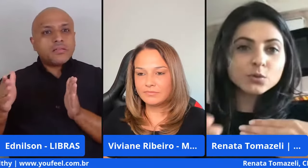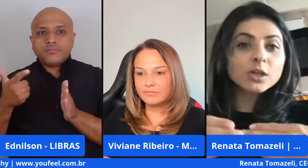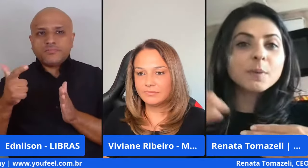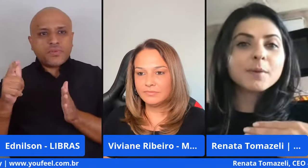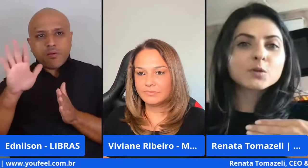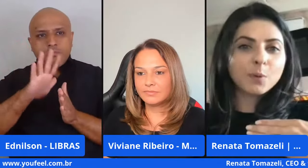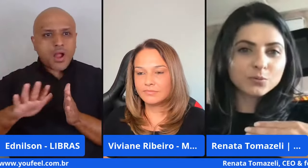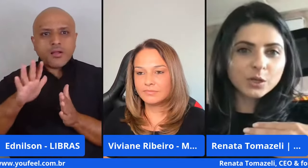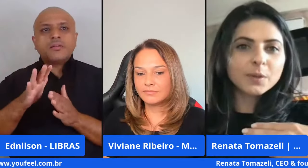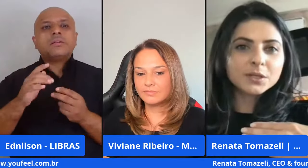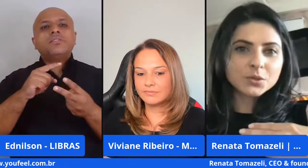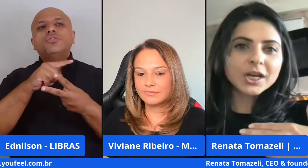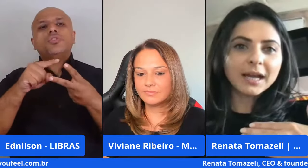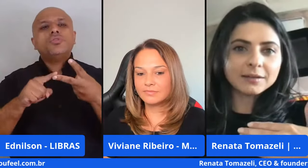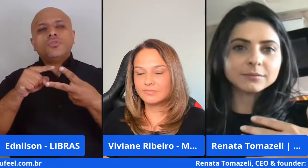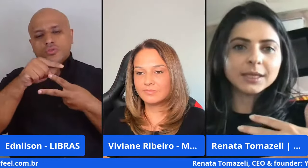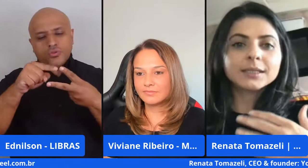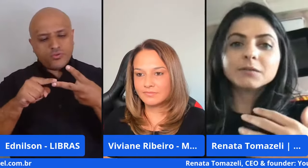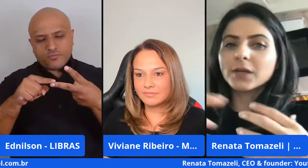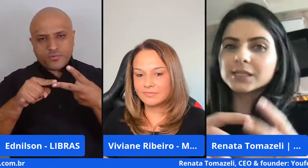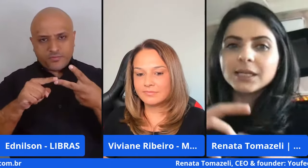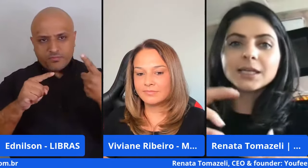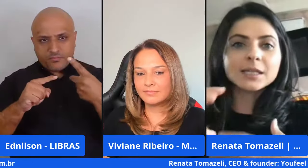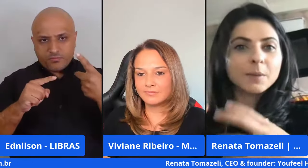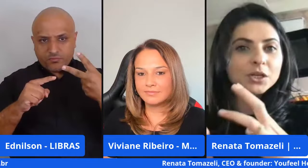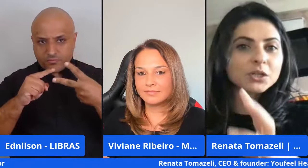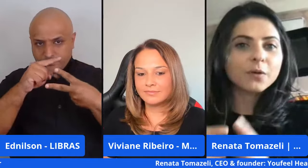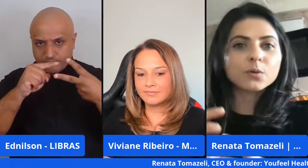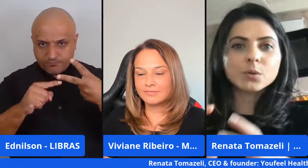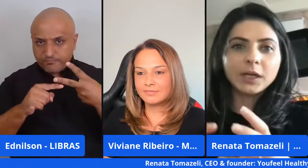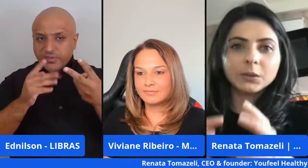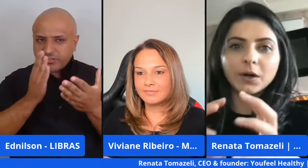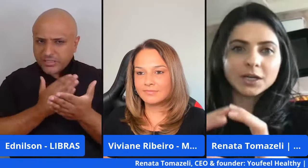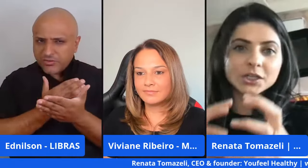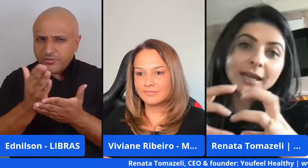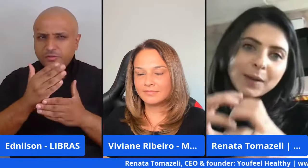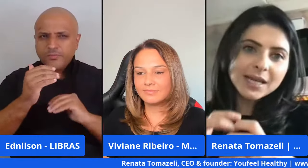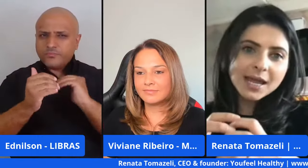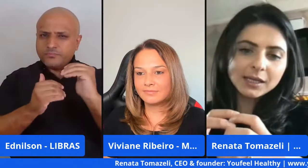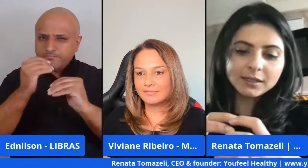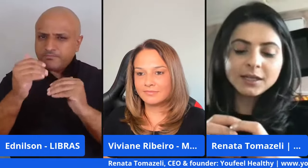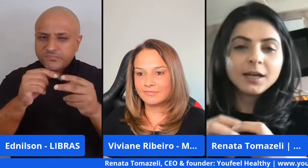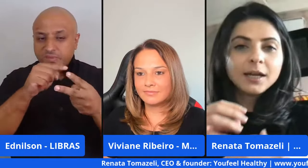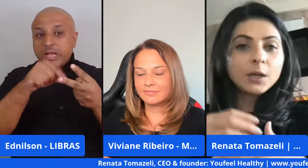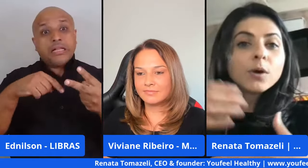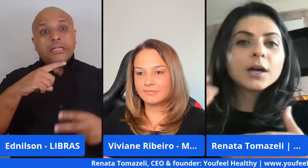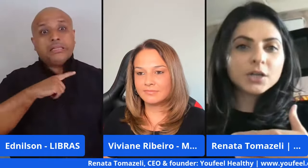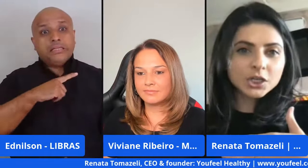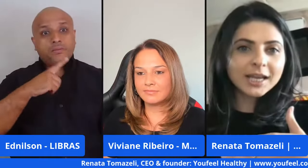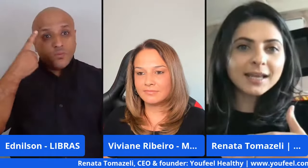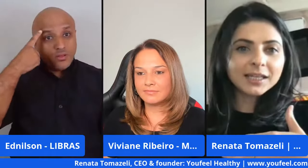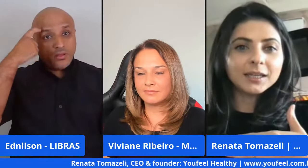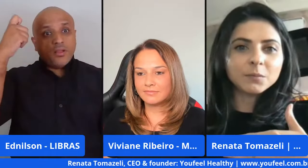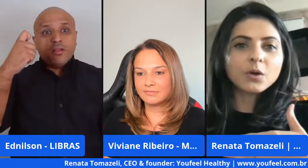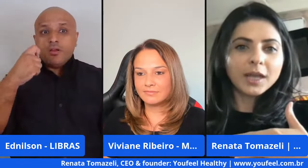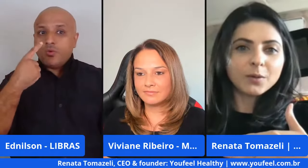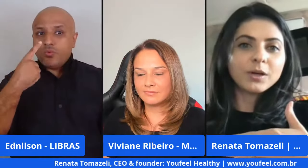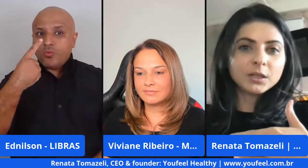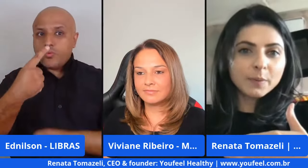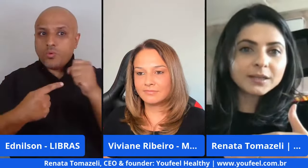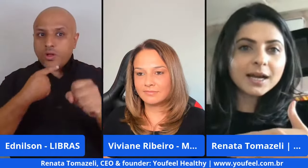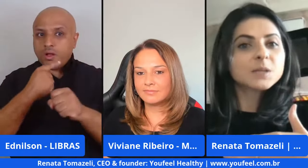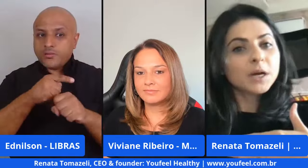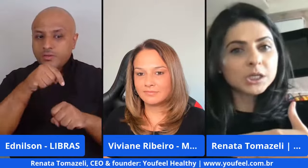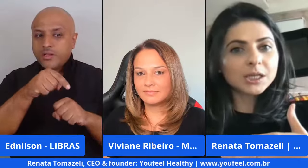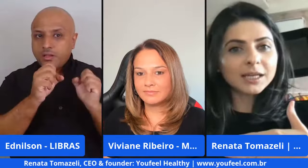quais são os dois primeiros pontos que eu preciso chegar né então foi assim que inicialmente a gente foi construindo olha a gente tem uma ideia e num ano a gente quer estar aqui ok